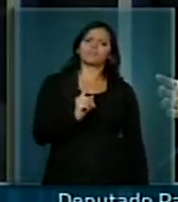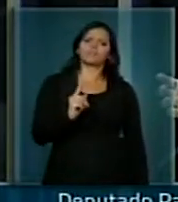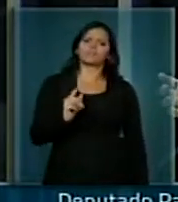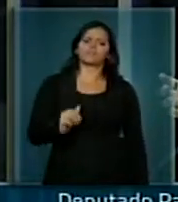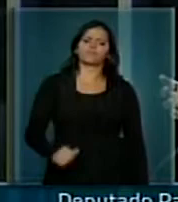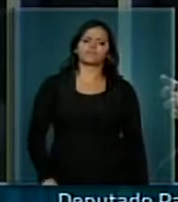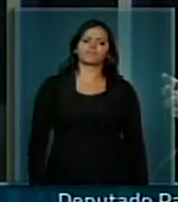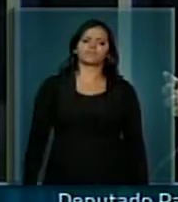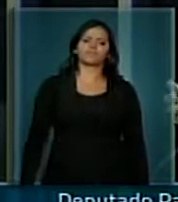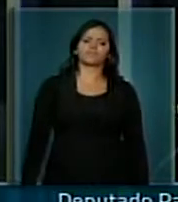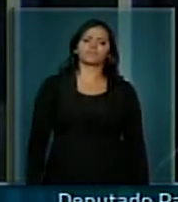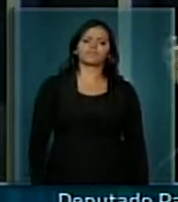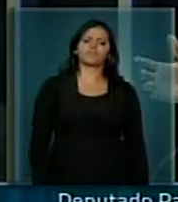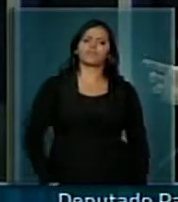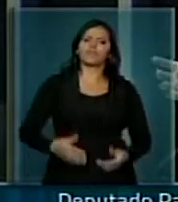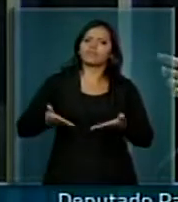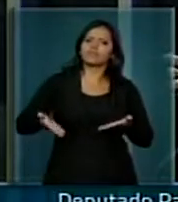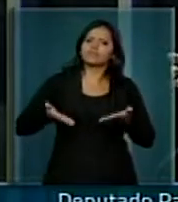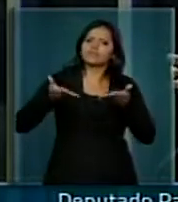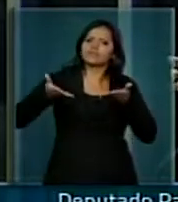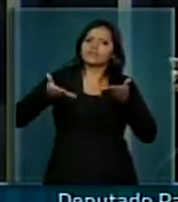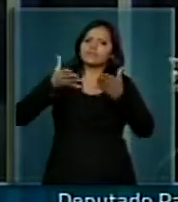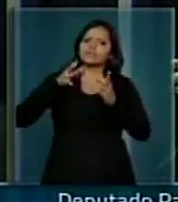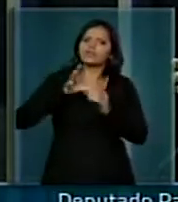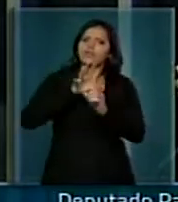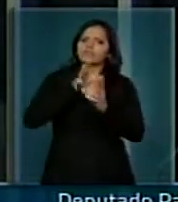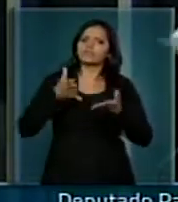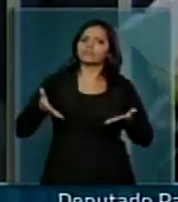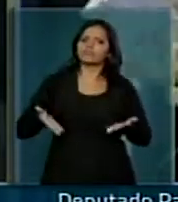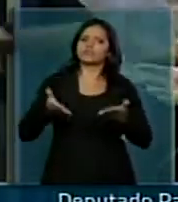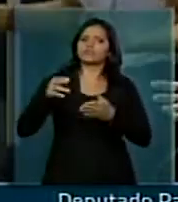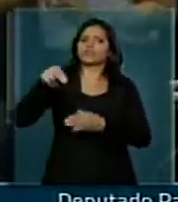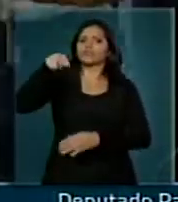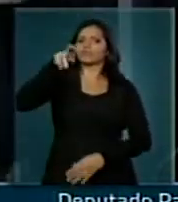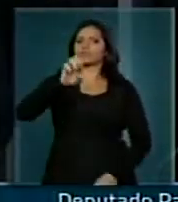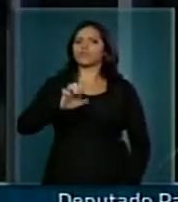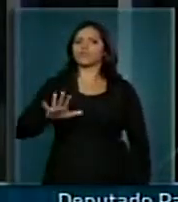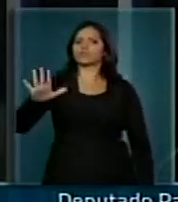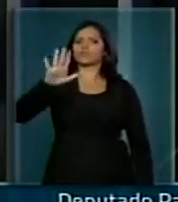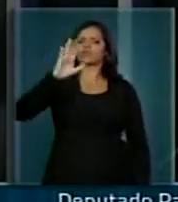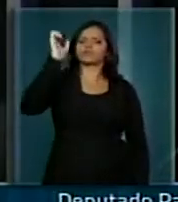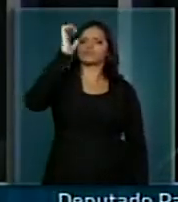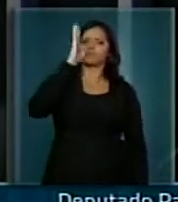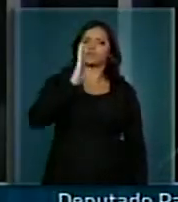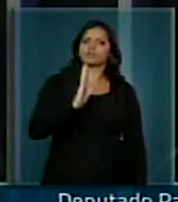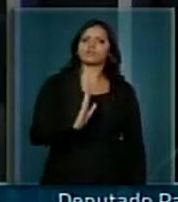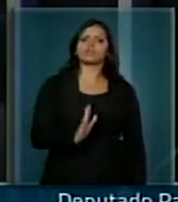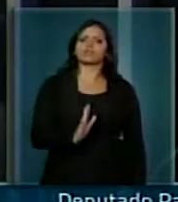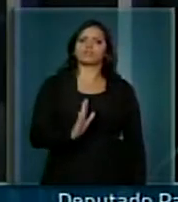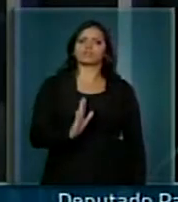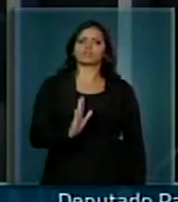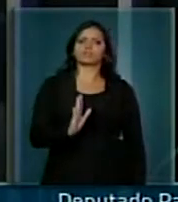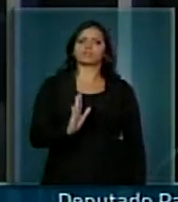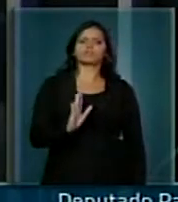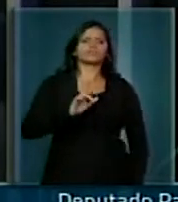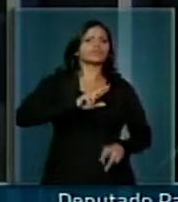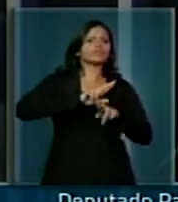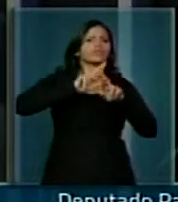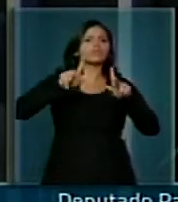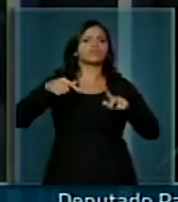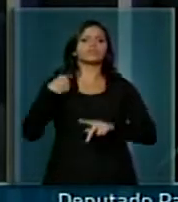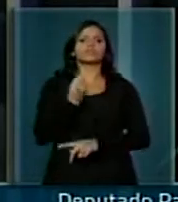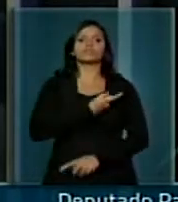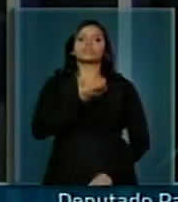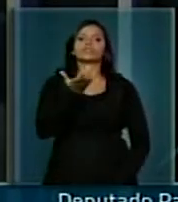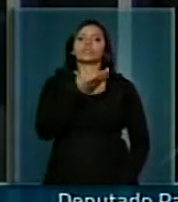o incentivo à região nordeste brasileira. Pelo contrário, a nossa intenção